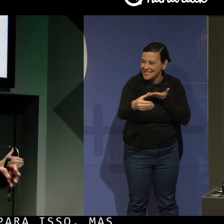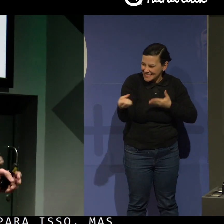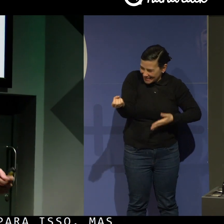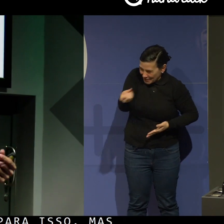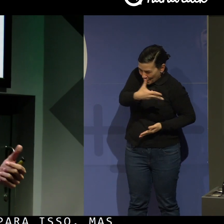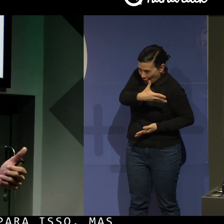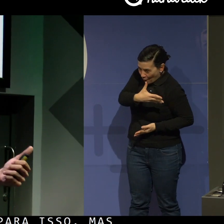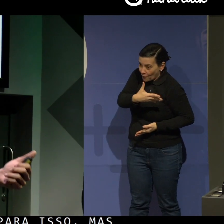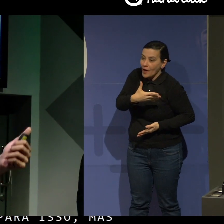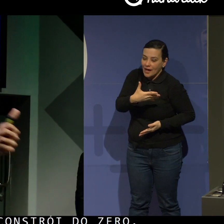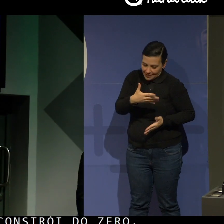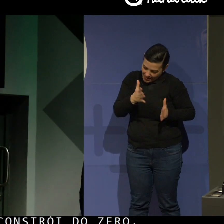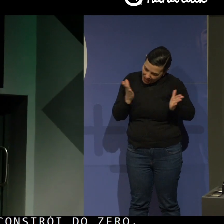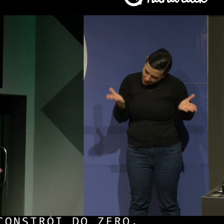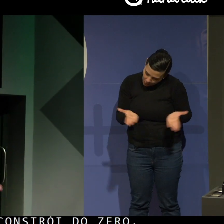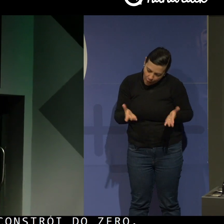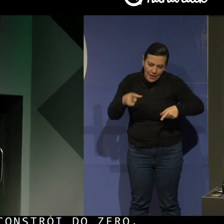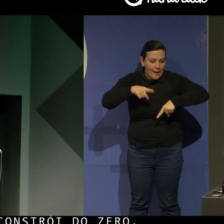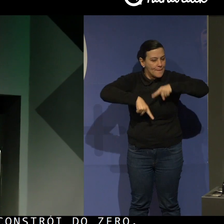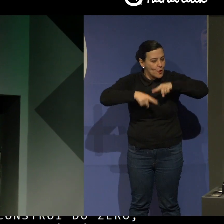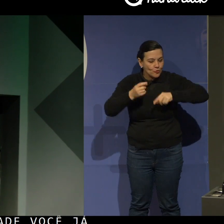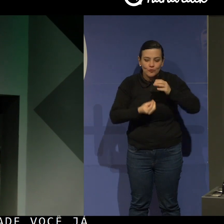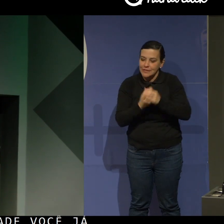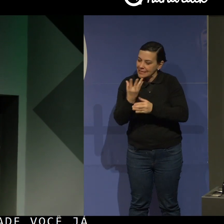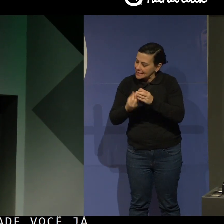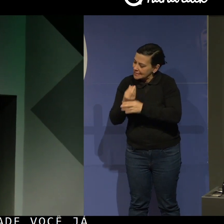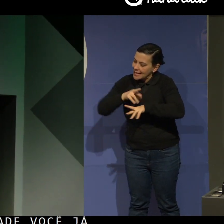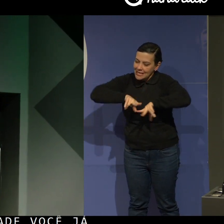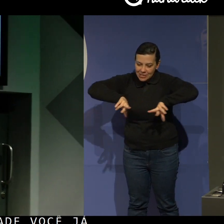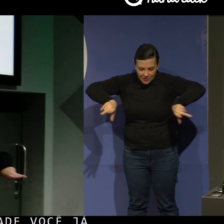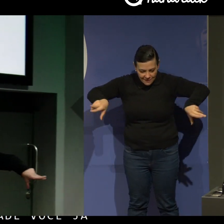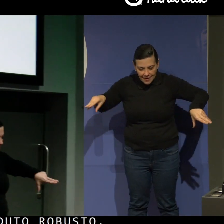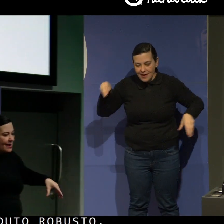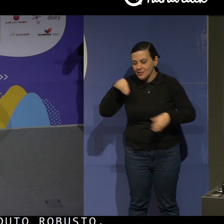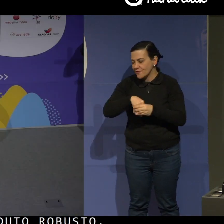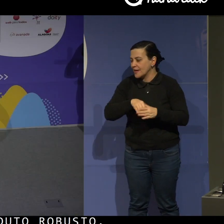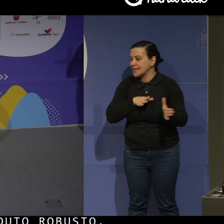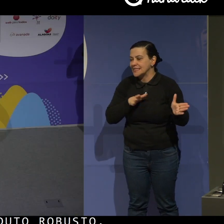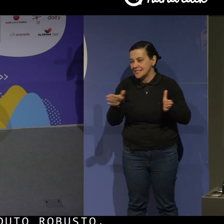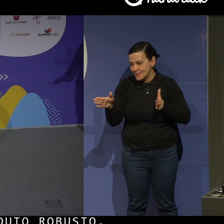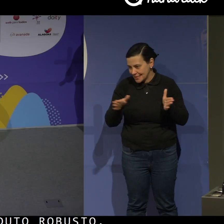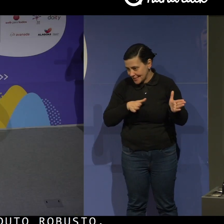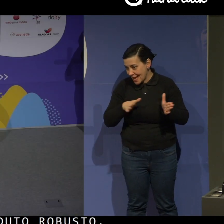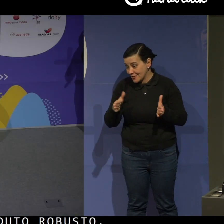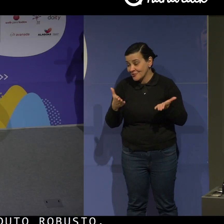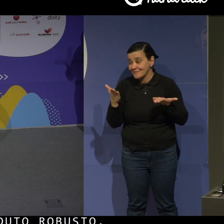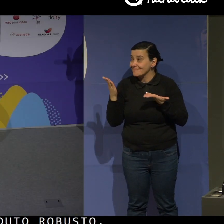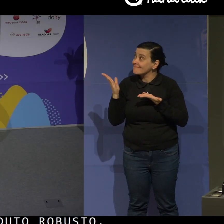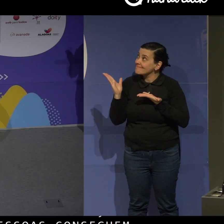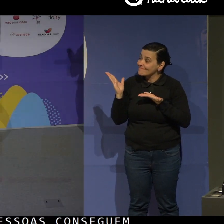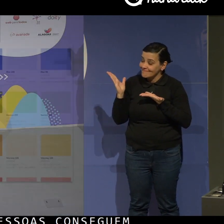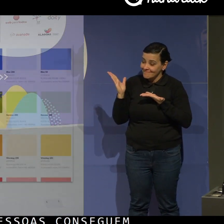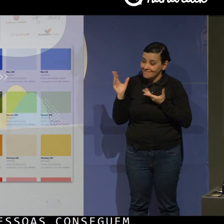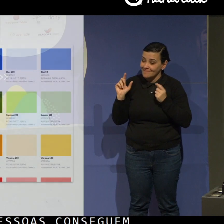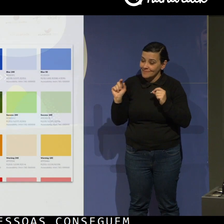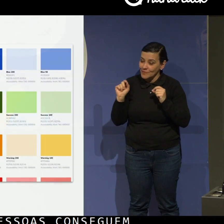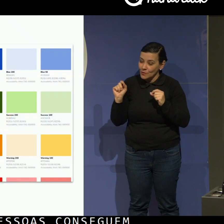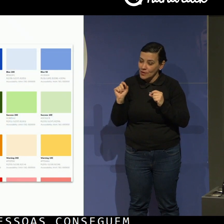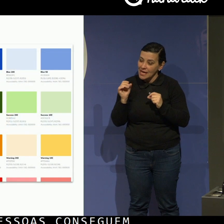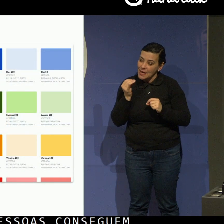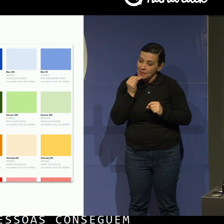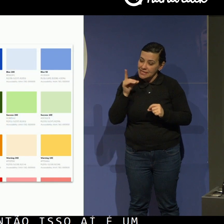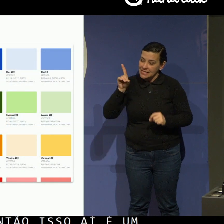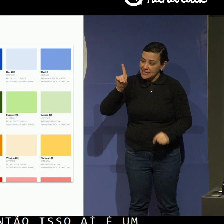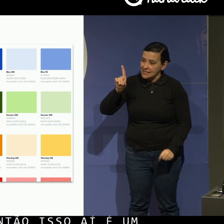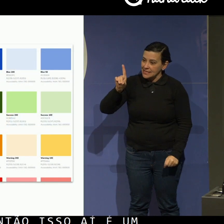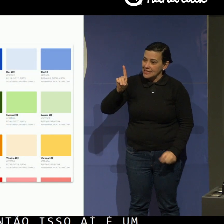constrói um produto robusto onde todas as pessoas conseguem utilizar. Na lateral direita, vários retângulos coloridos. o do nosso design system, que é